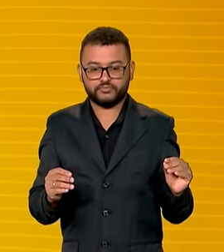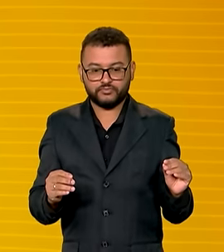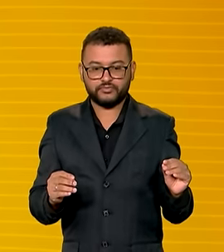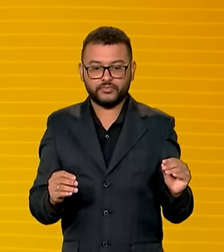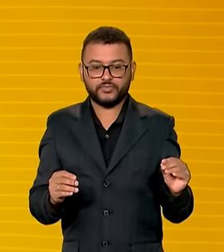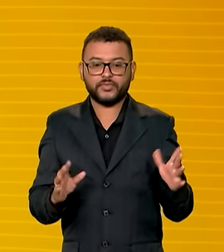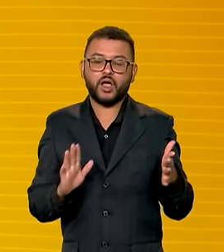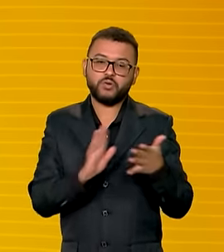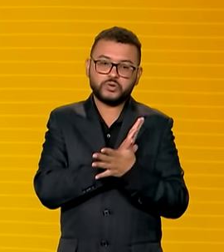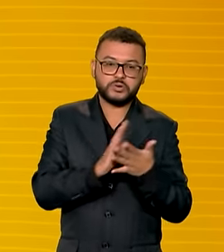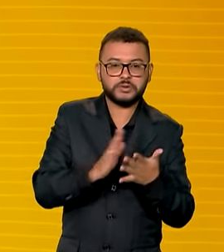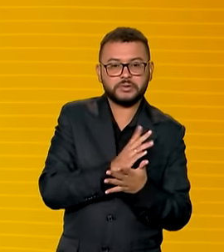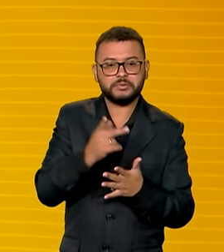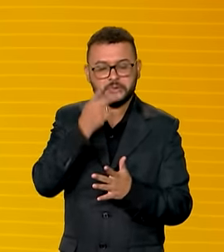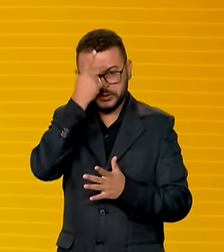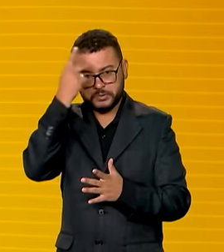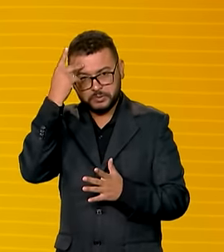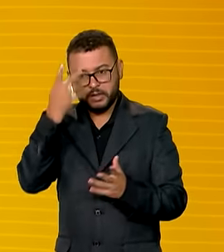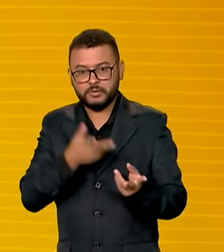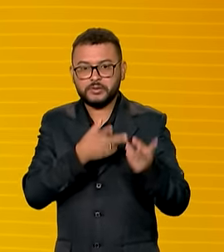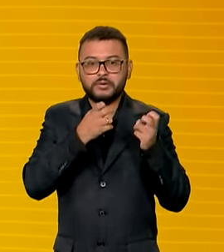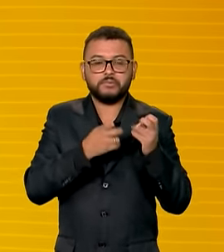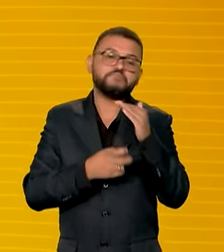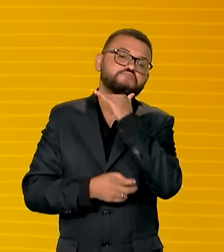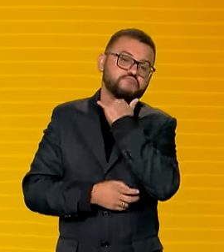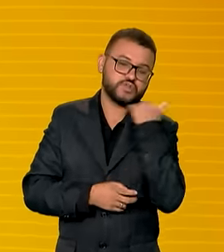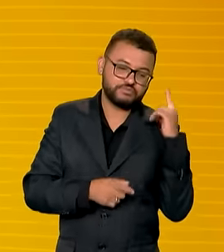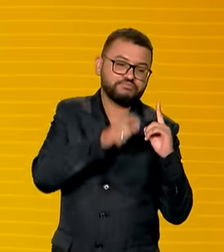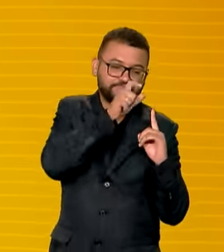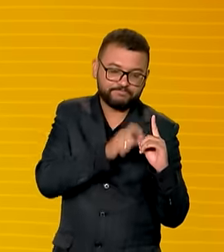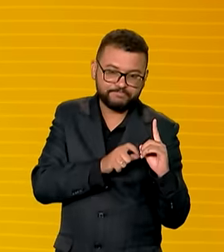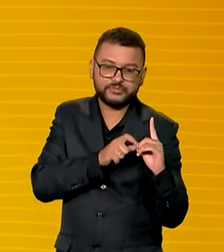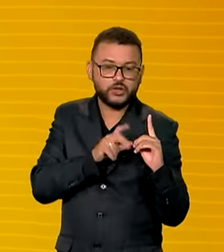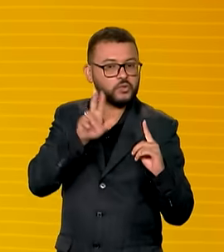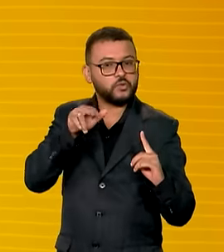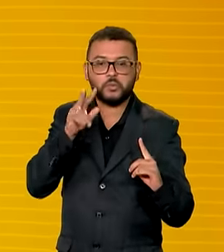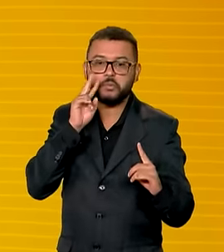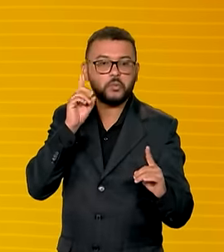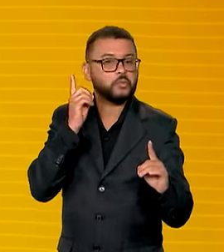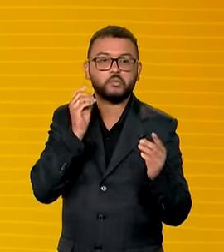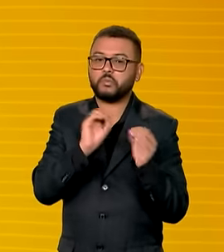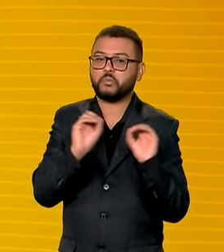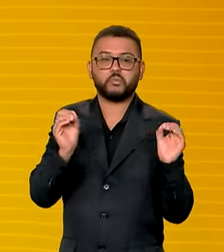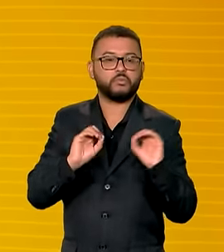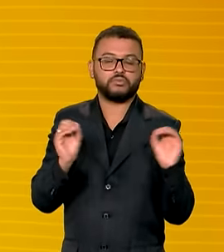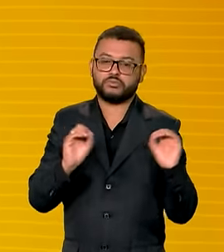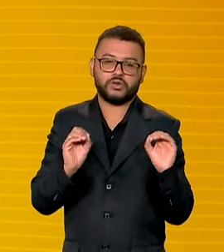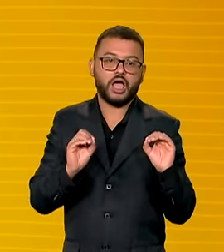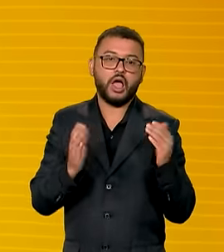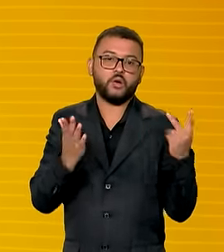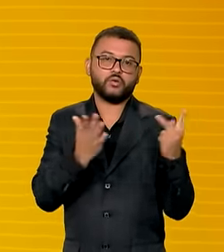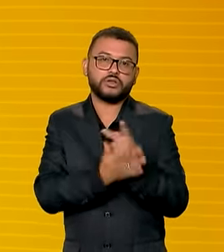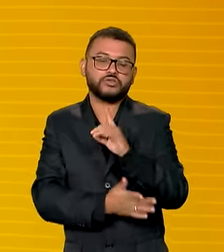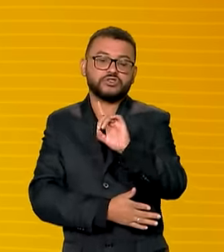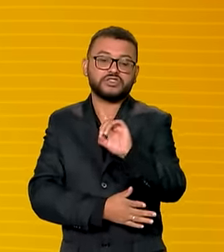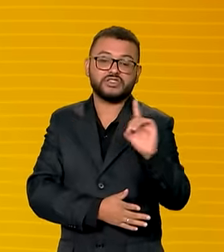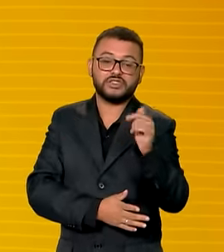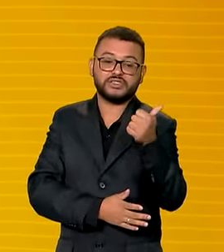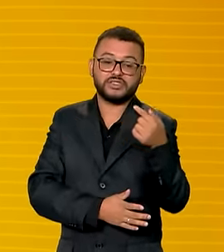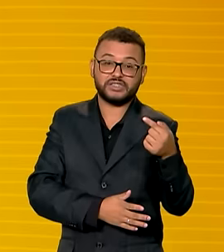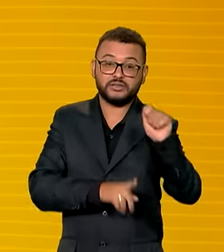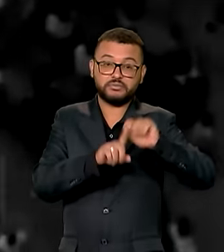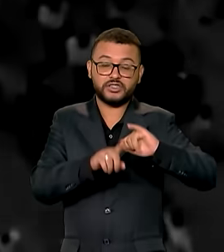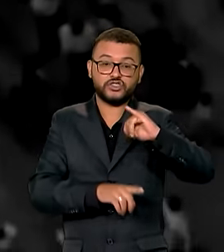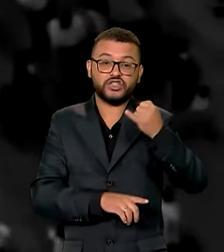já moribundo, enfim, desfalecido e nunca mais se viu mais. Isso era já no dia 17 de janeiro de